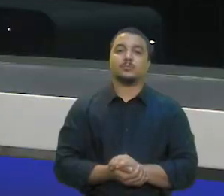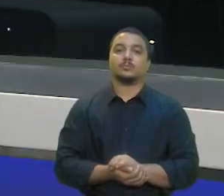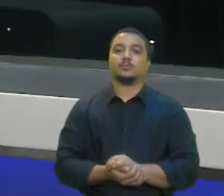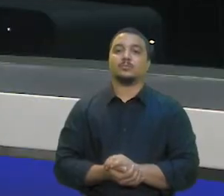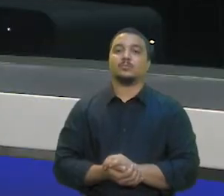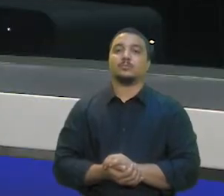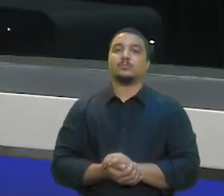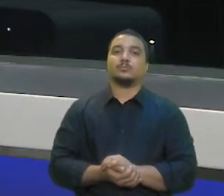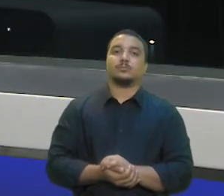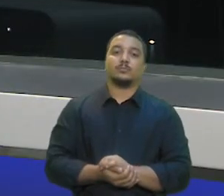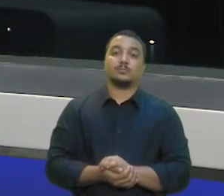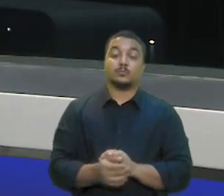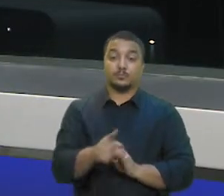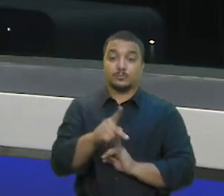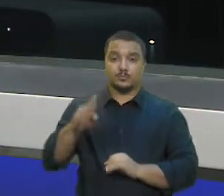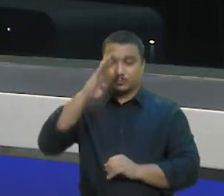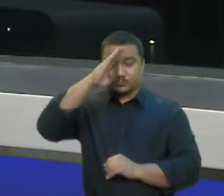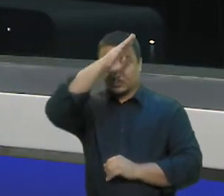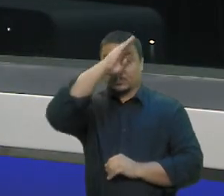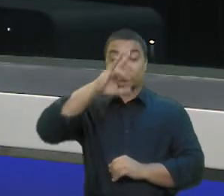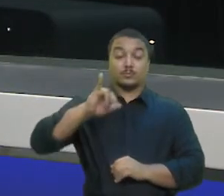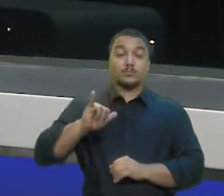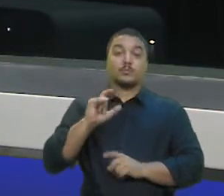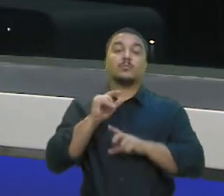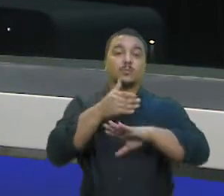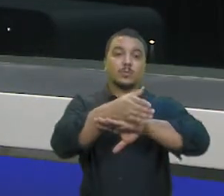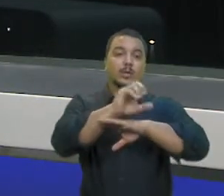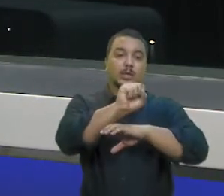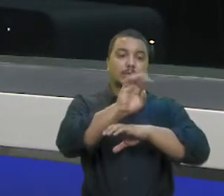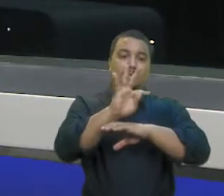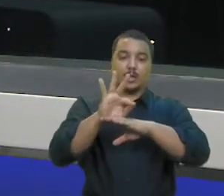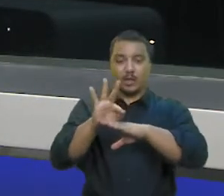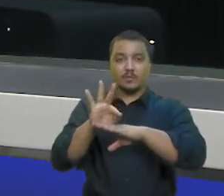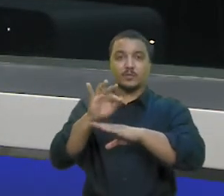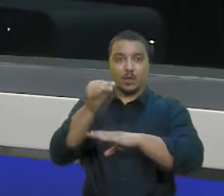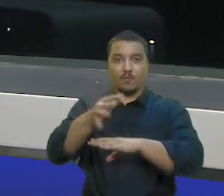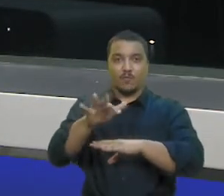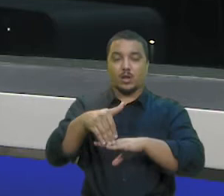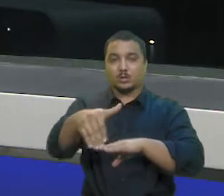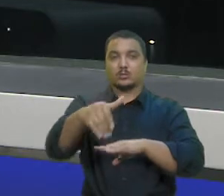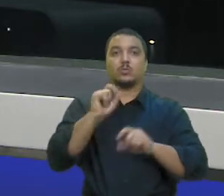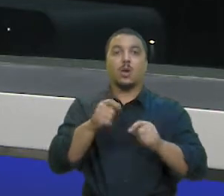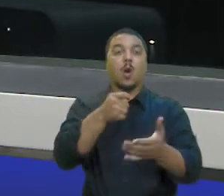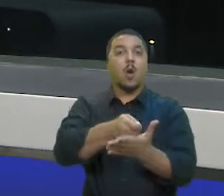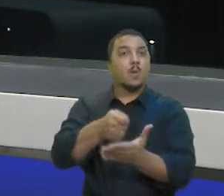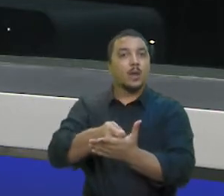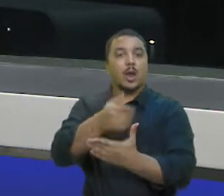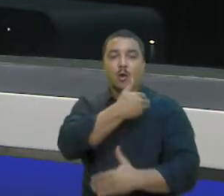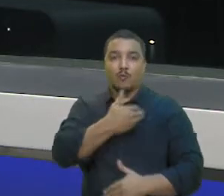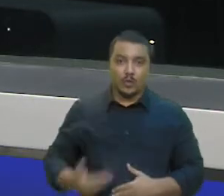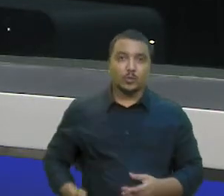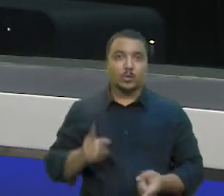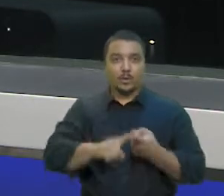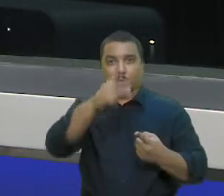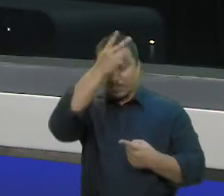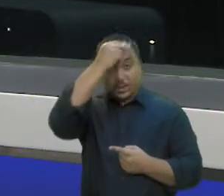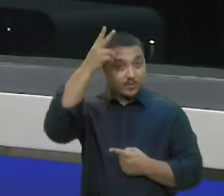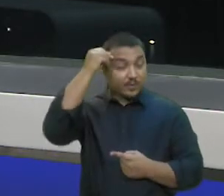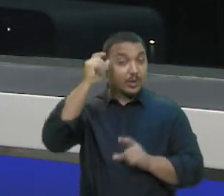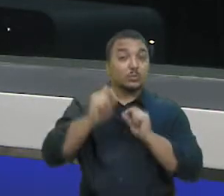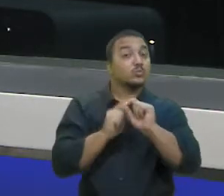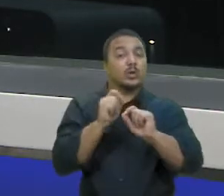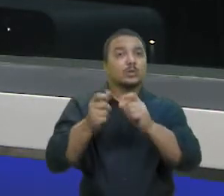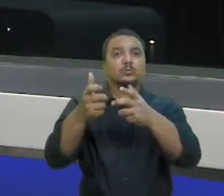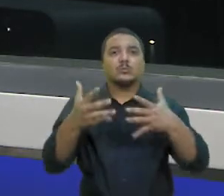O presidente Jair Bolsonaro deve ir ao STF para tentar obrigar governadores e prefeitos a